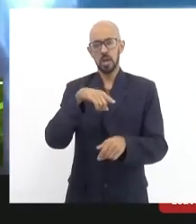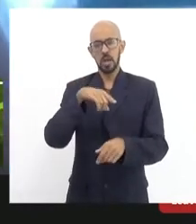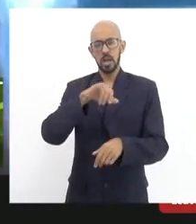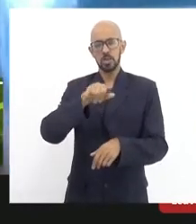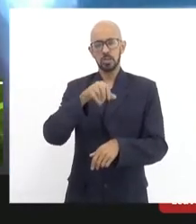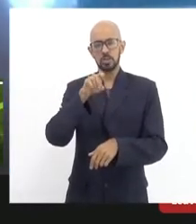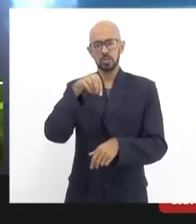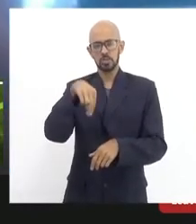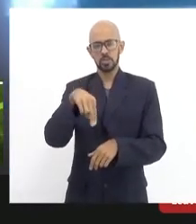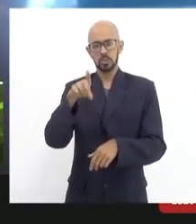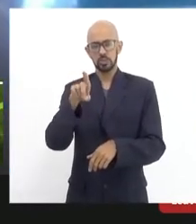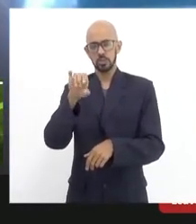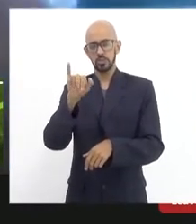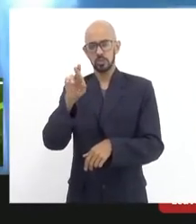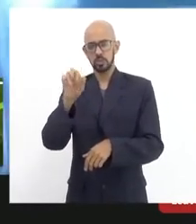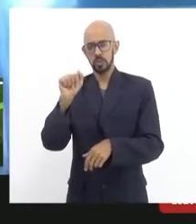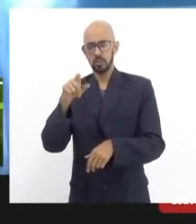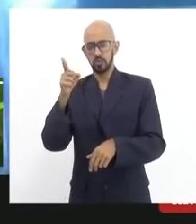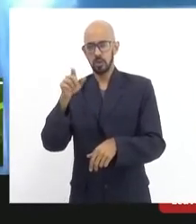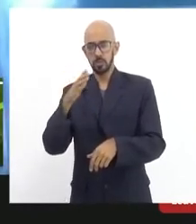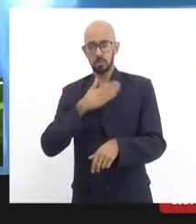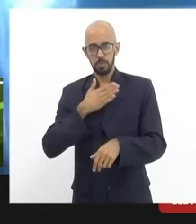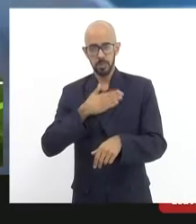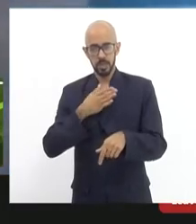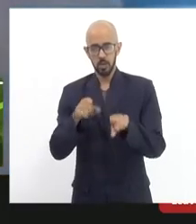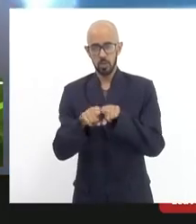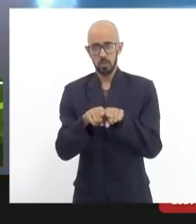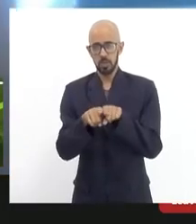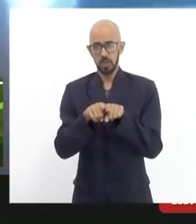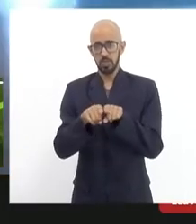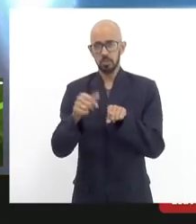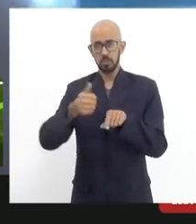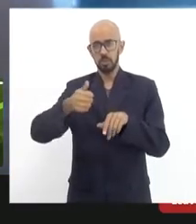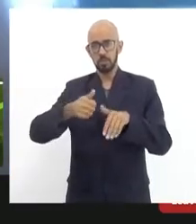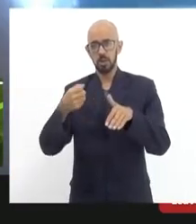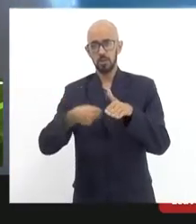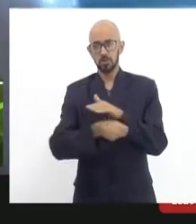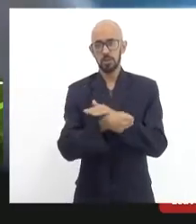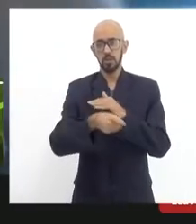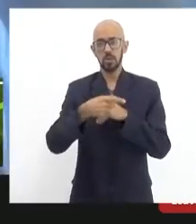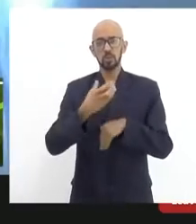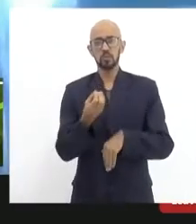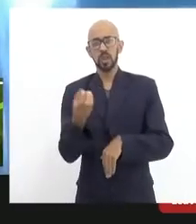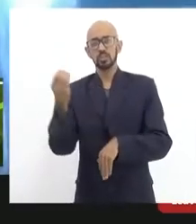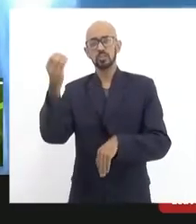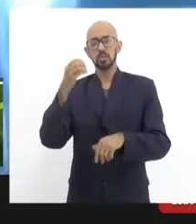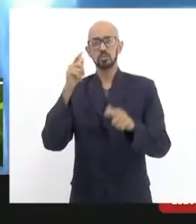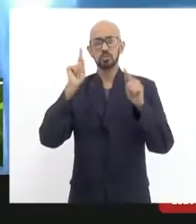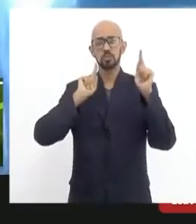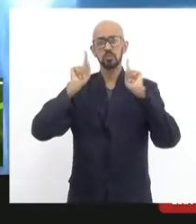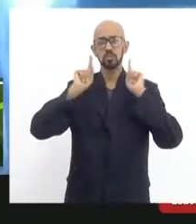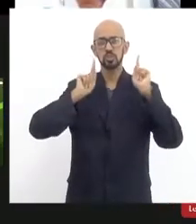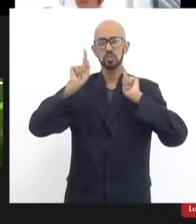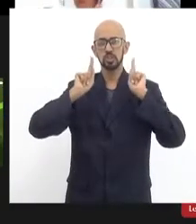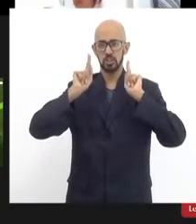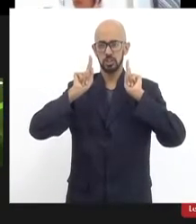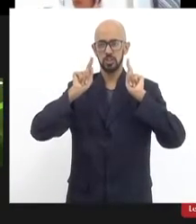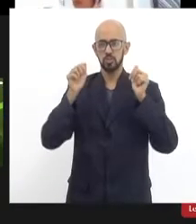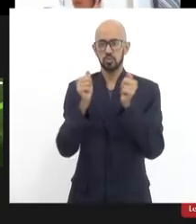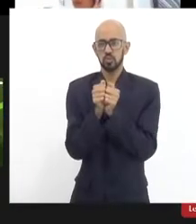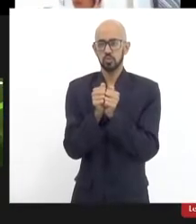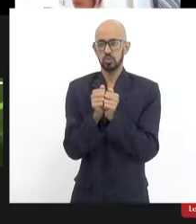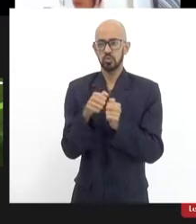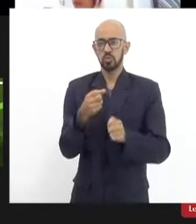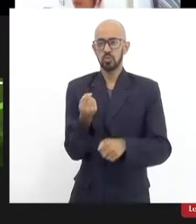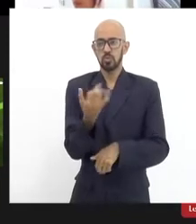companheira mesmo do meu primeiro mandato. A gente foi junto para o Chile, para o nó do Pinochet. Eu lembro disso, Jandira, quando o